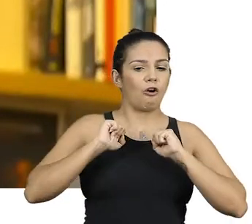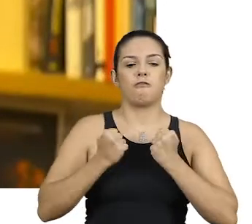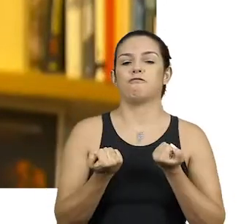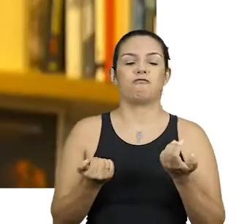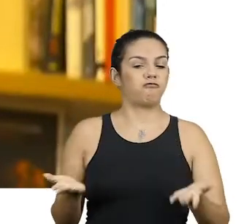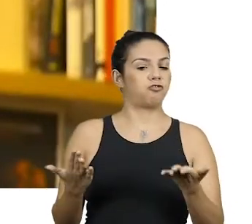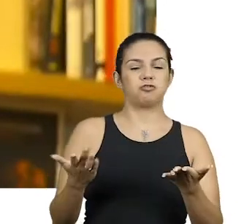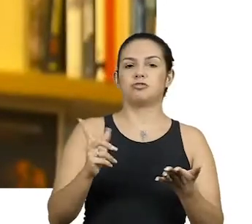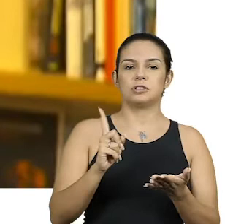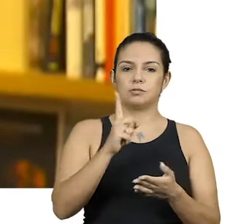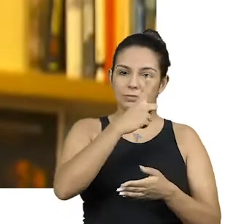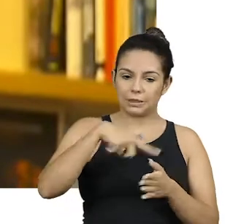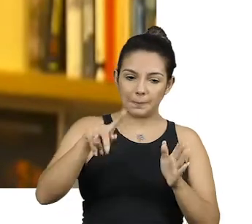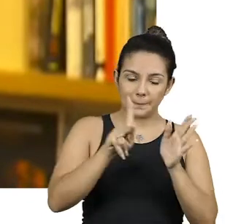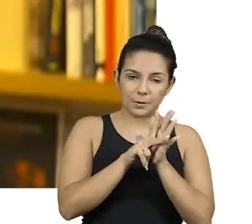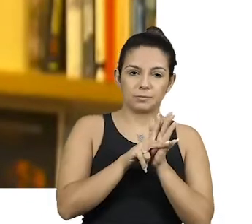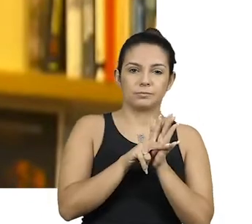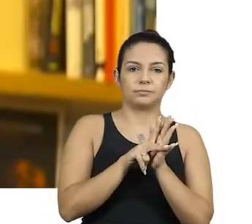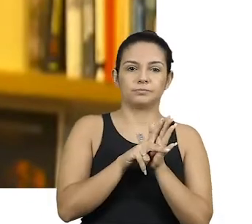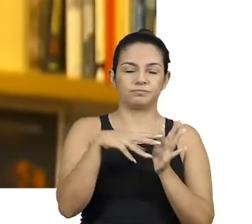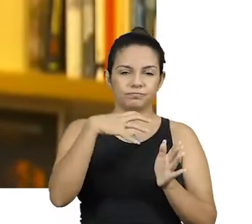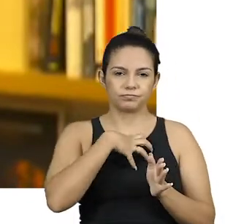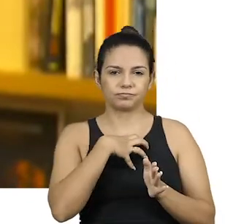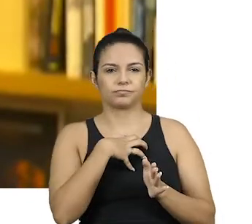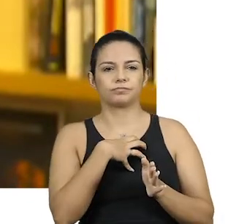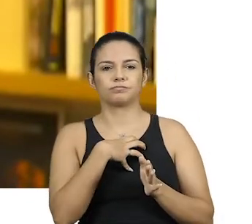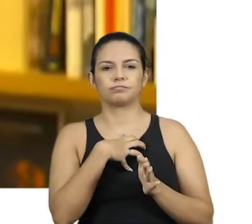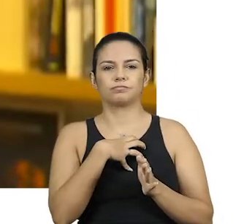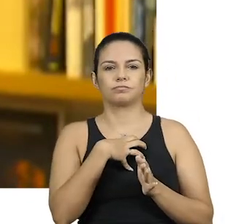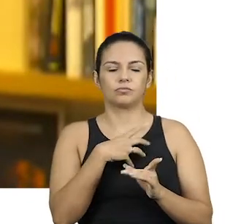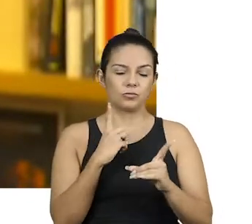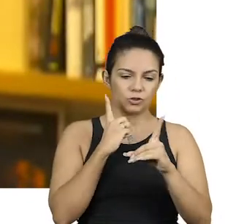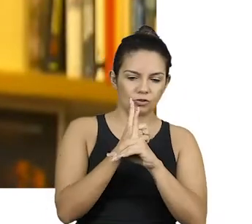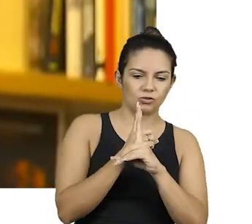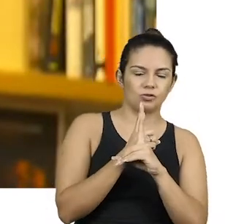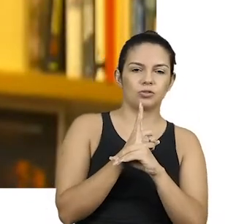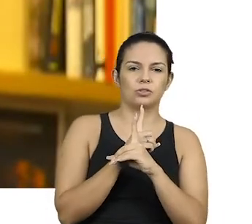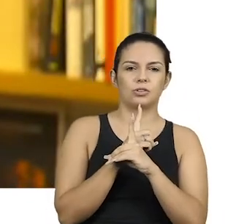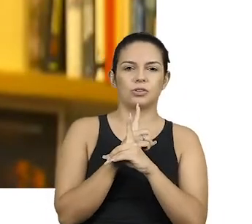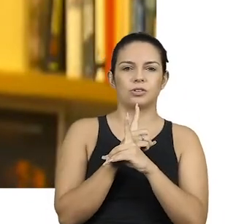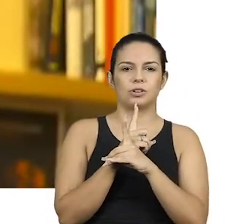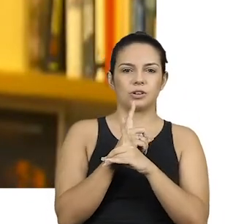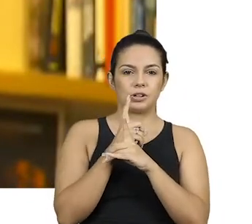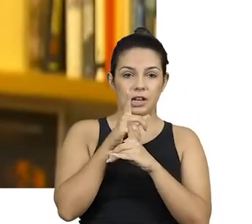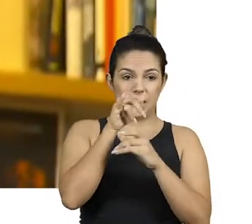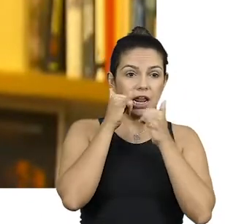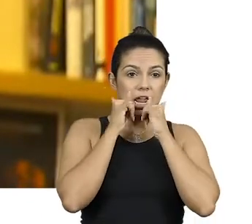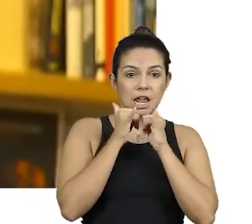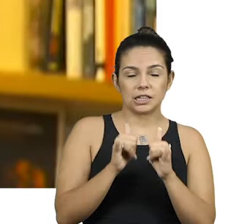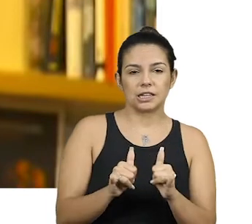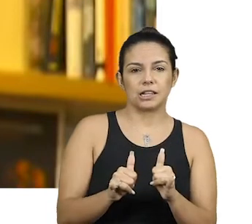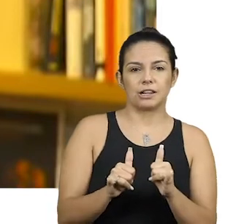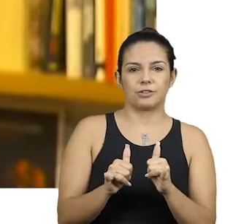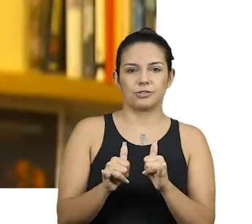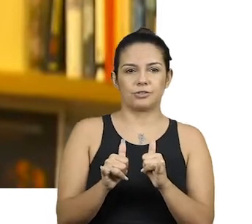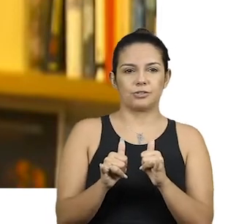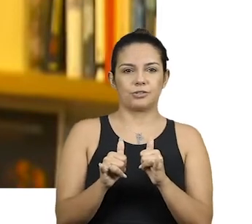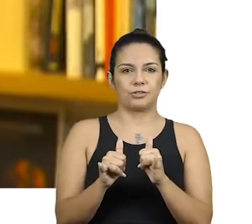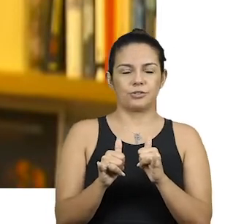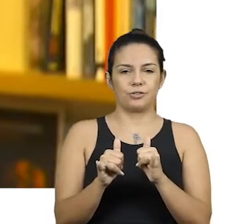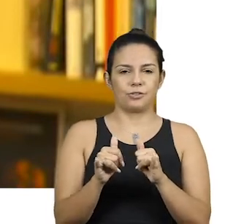essa própria maneira de se encontrar, mediada eletronicamente, a voltagem emocional